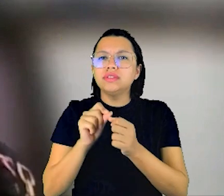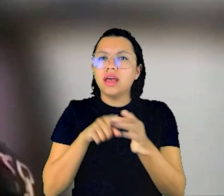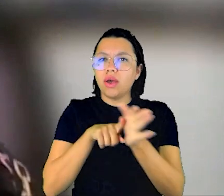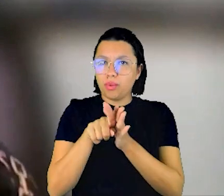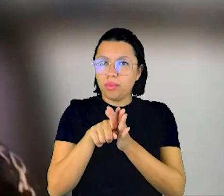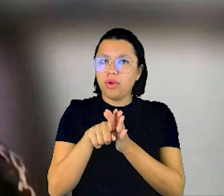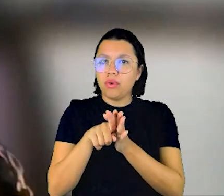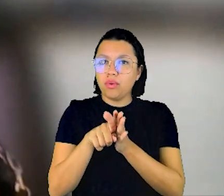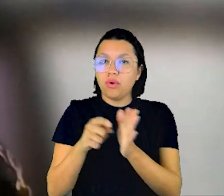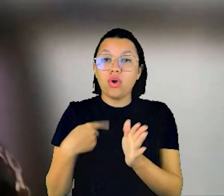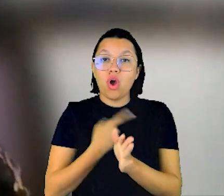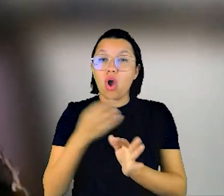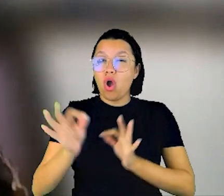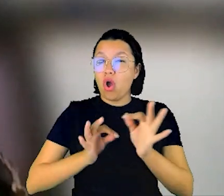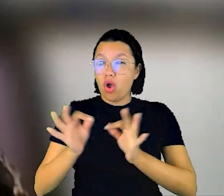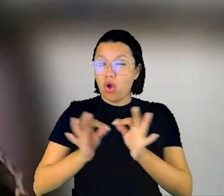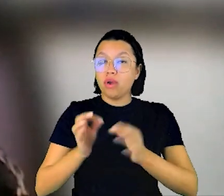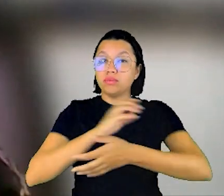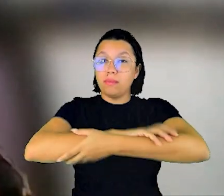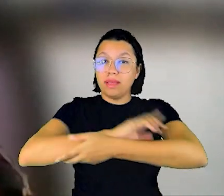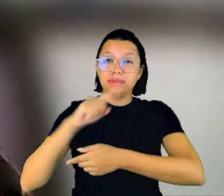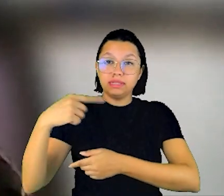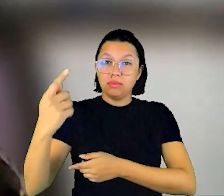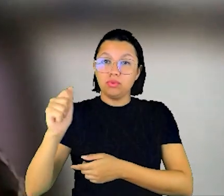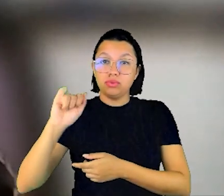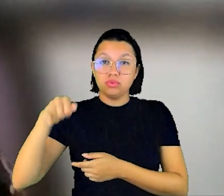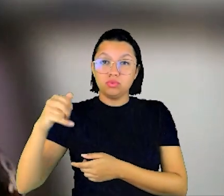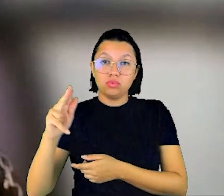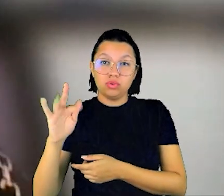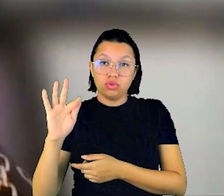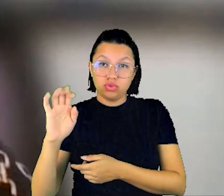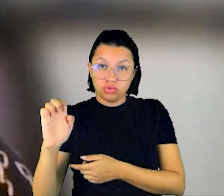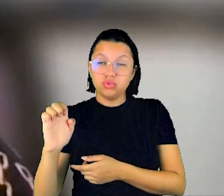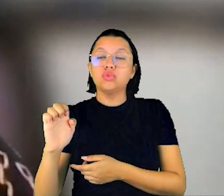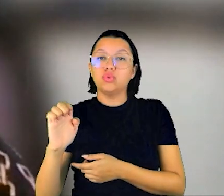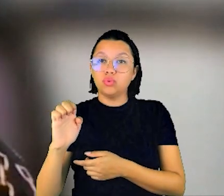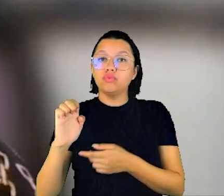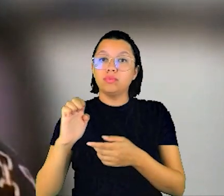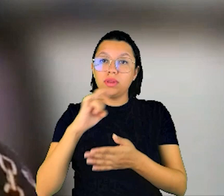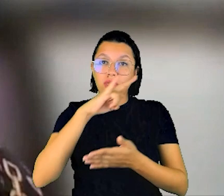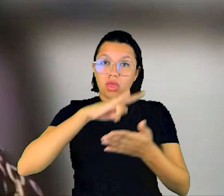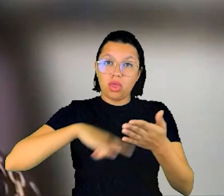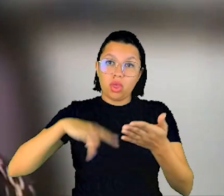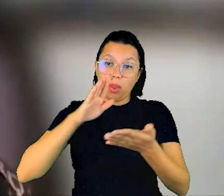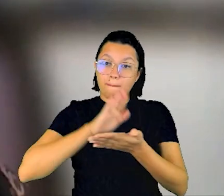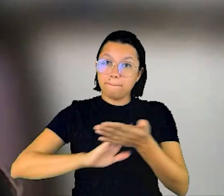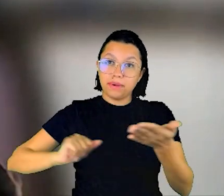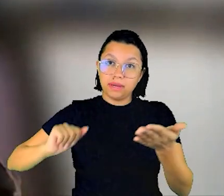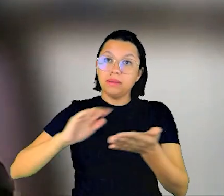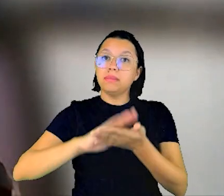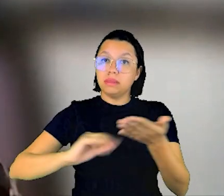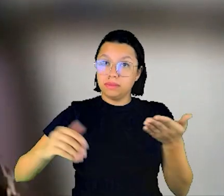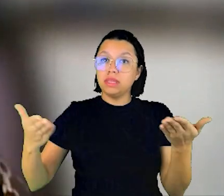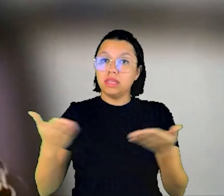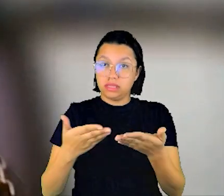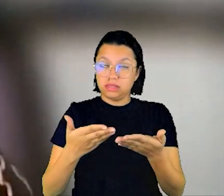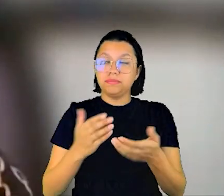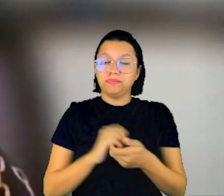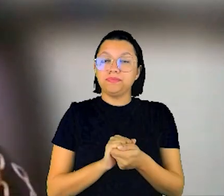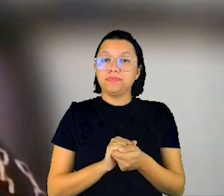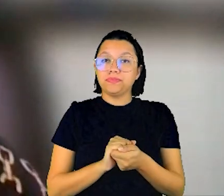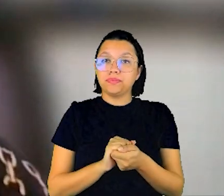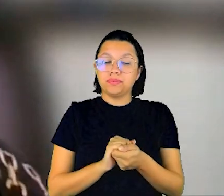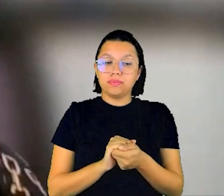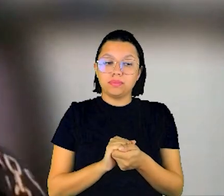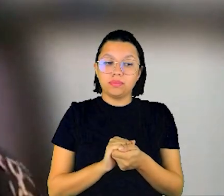fizeram perguntas, nós estamos organizando aqui uma parceria depois com a Juf para a questão da impressão, esse material, ficar impresso,